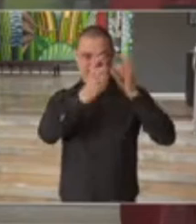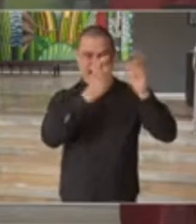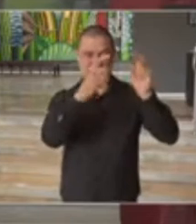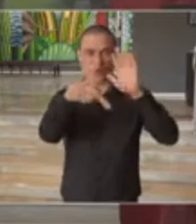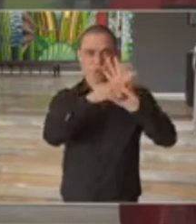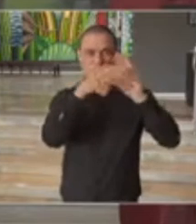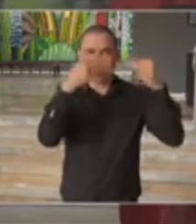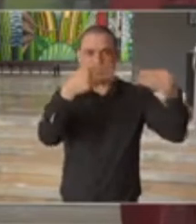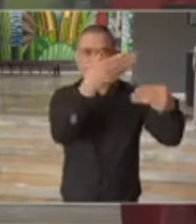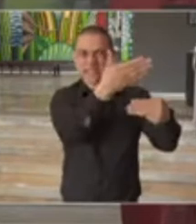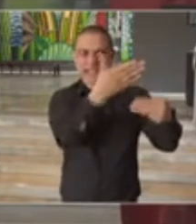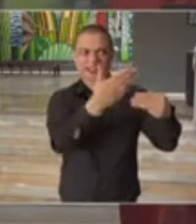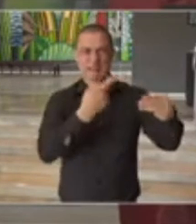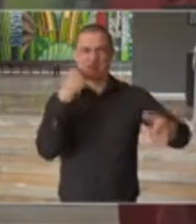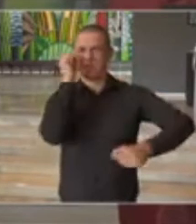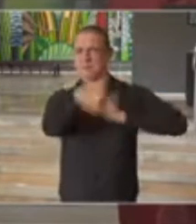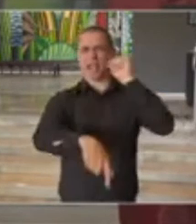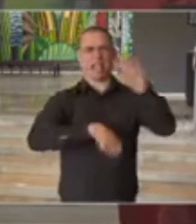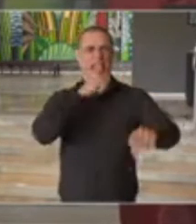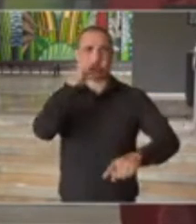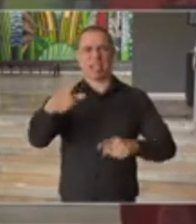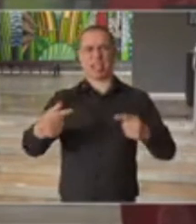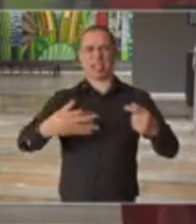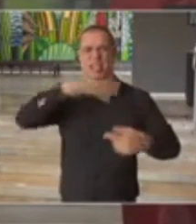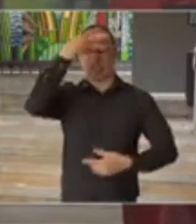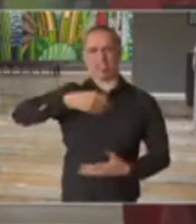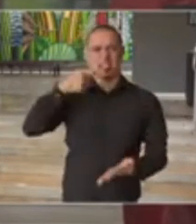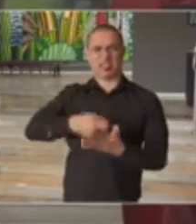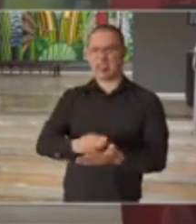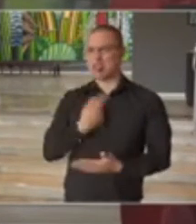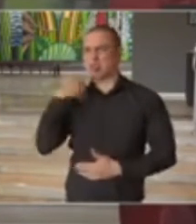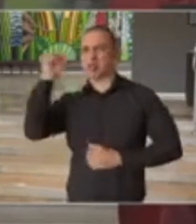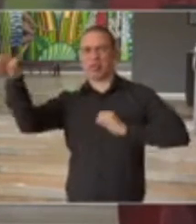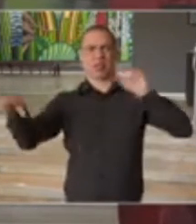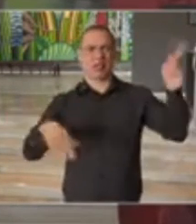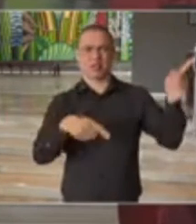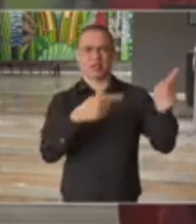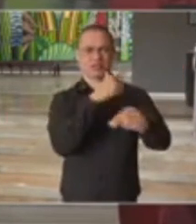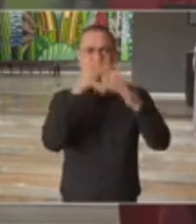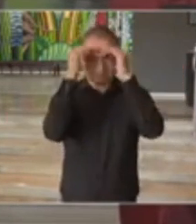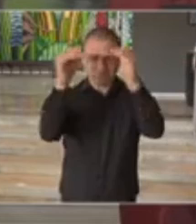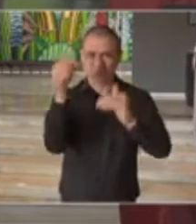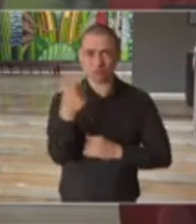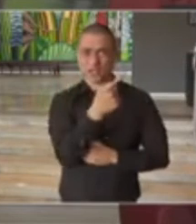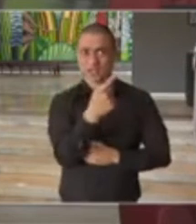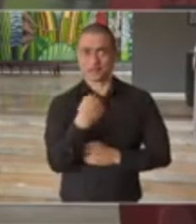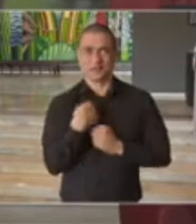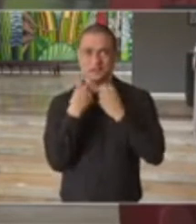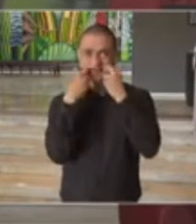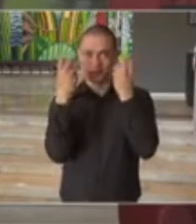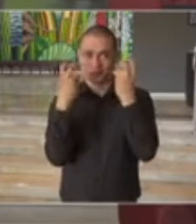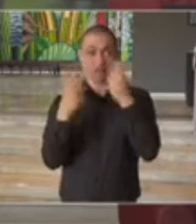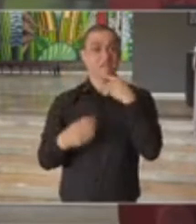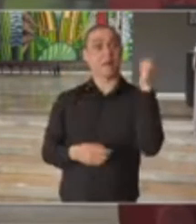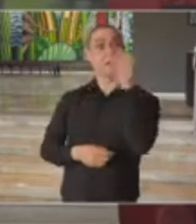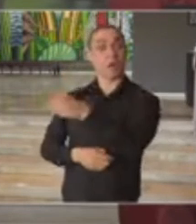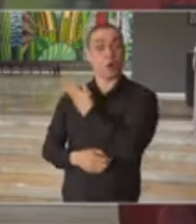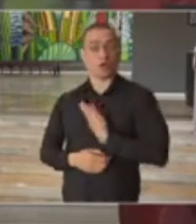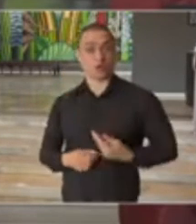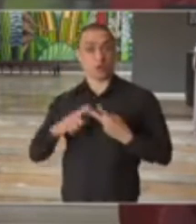ministerial, uma reunião com palavrões, com posições chulas e desrespeitosas a governadores,